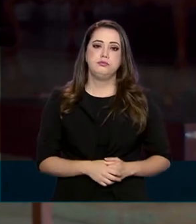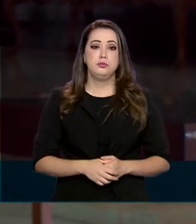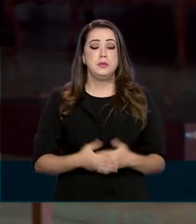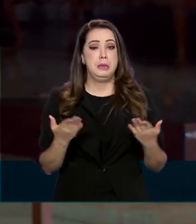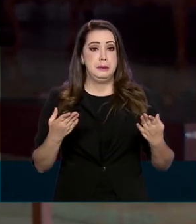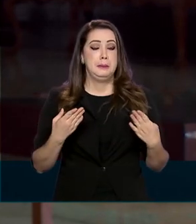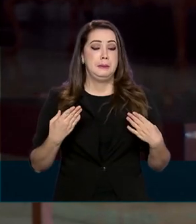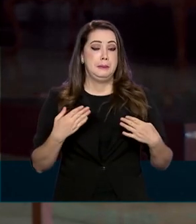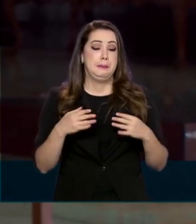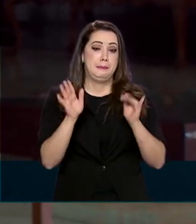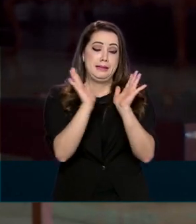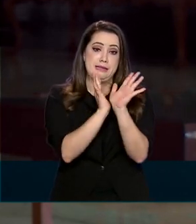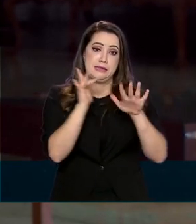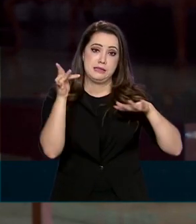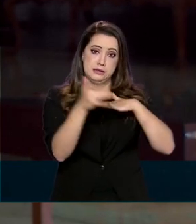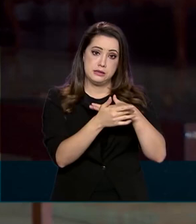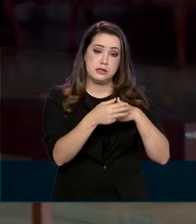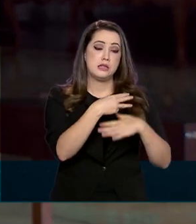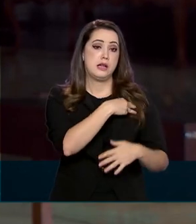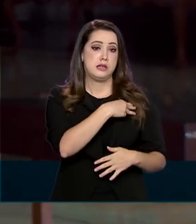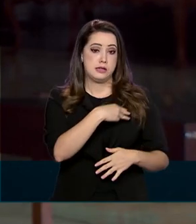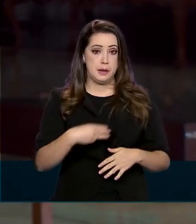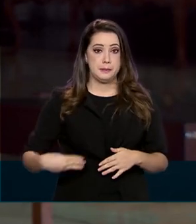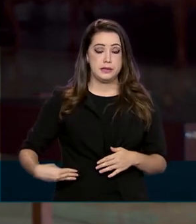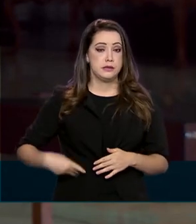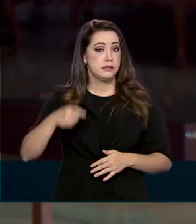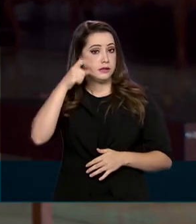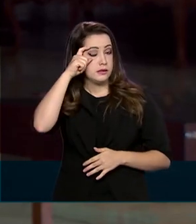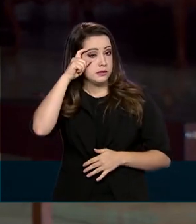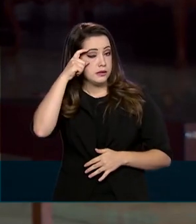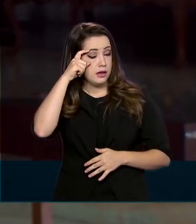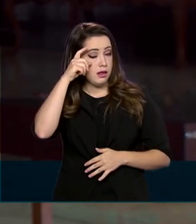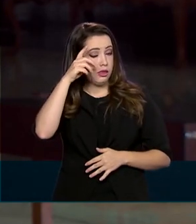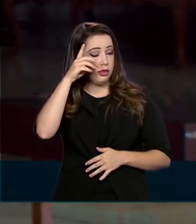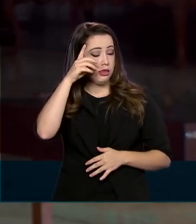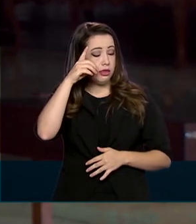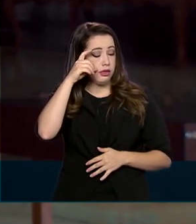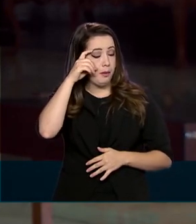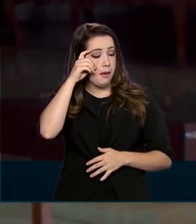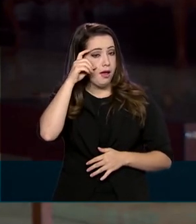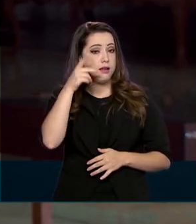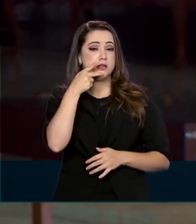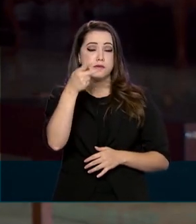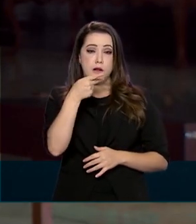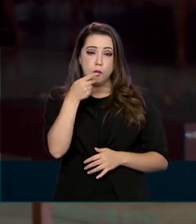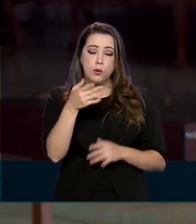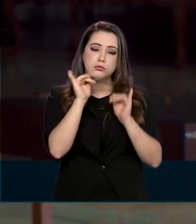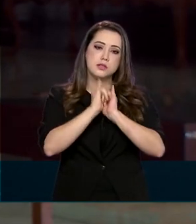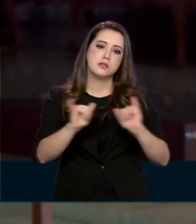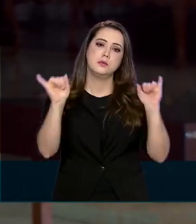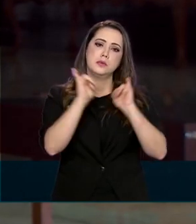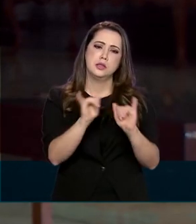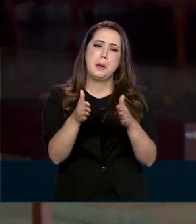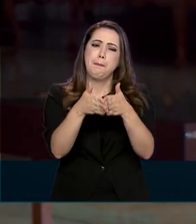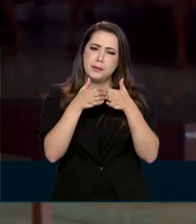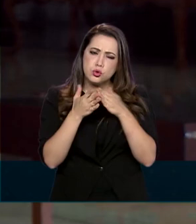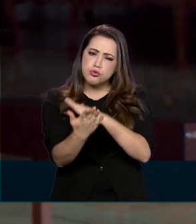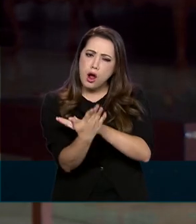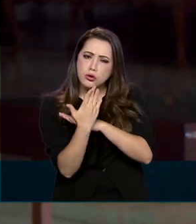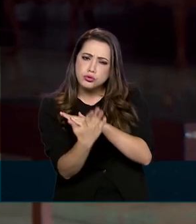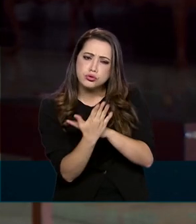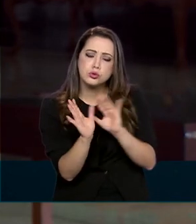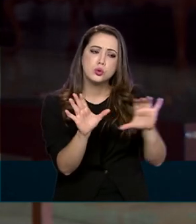ministra da Mulher, da Família e dos Direitos Humanos, Damaris Alves, comentou sobre essa campanha e inclusive pediu ajuda